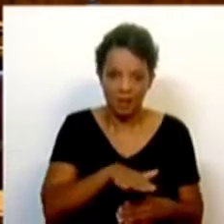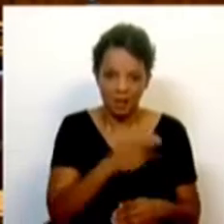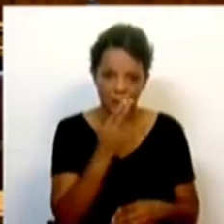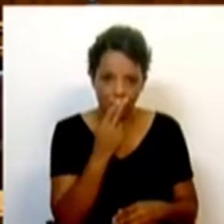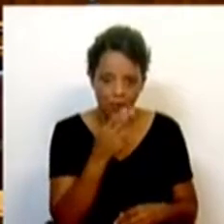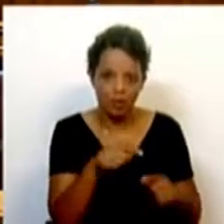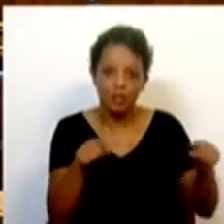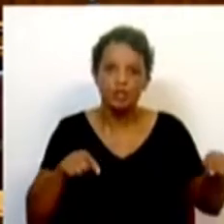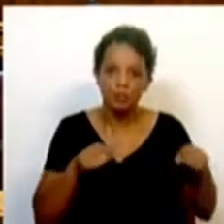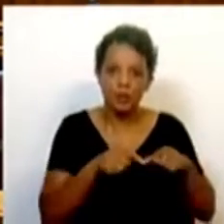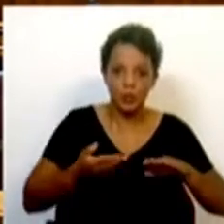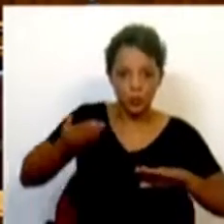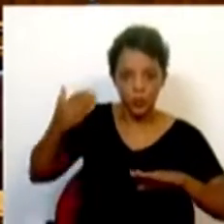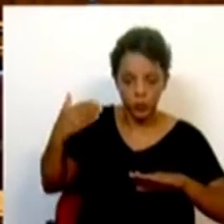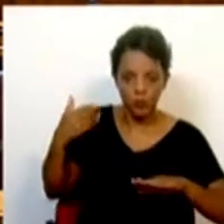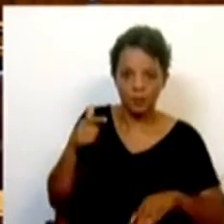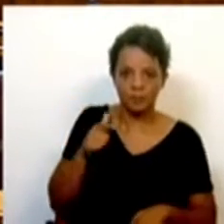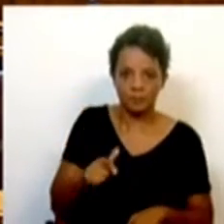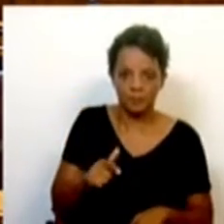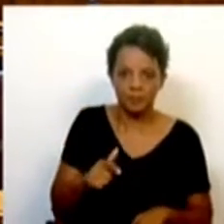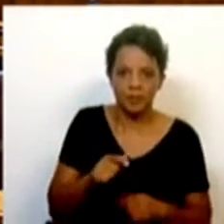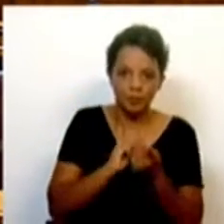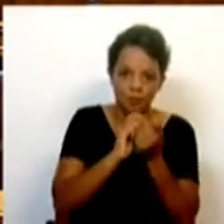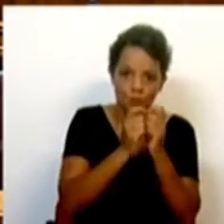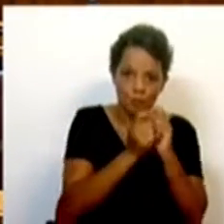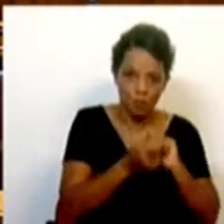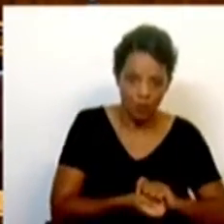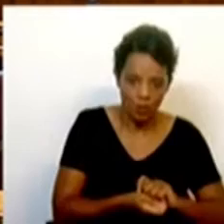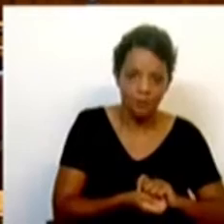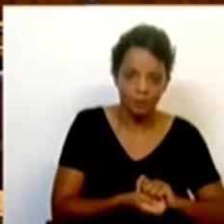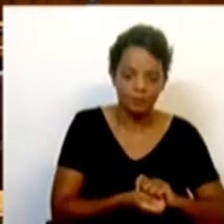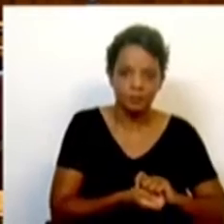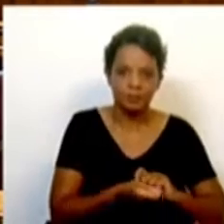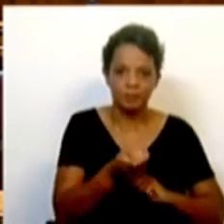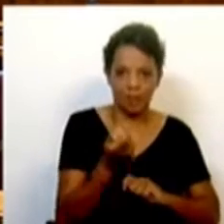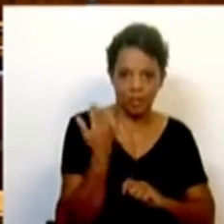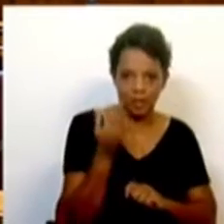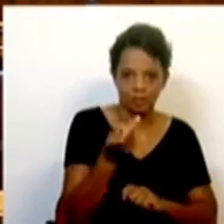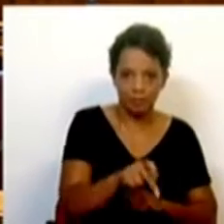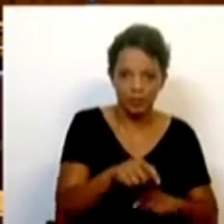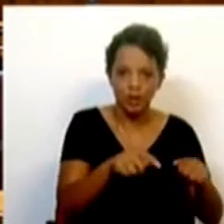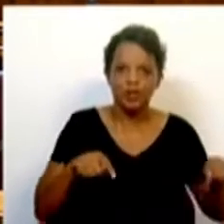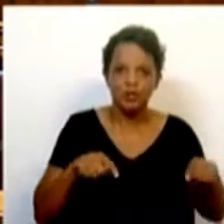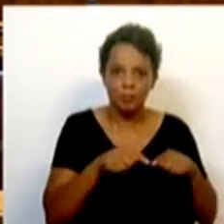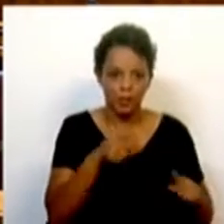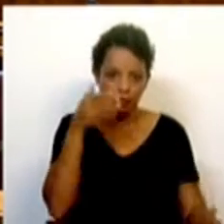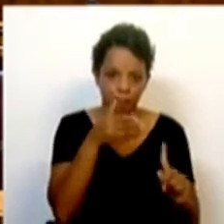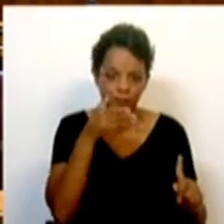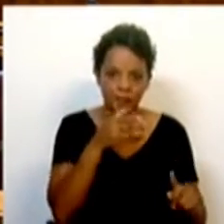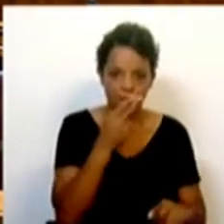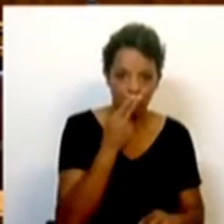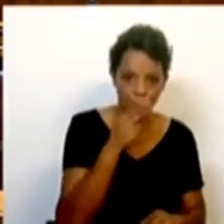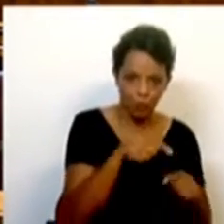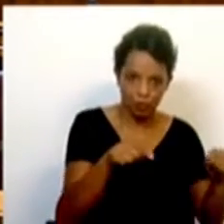consumo em espaços anteriores que tinham feito as alterações que foram introduzidas recentemente com espaços dedicados ao fumo,